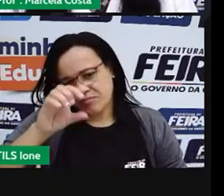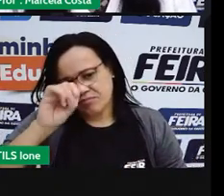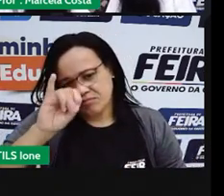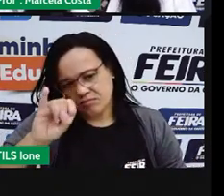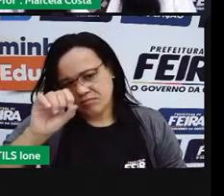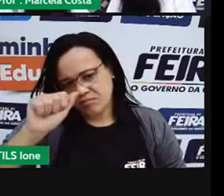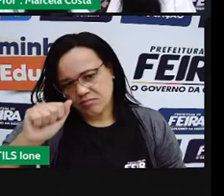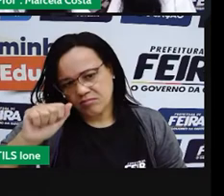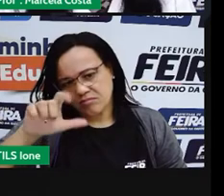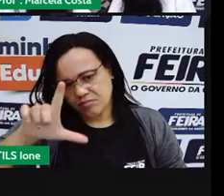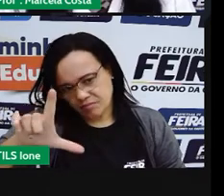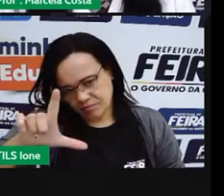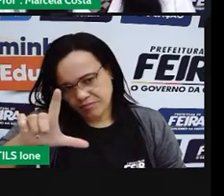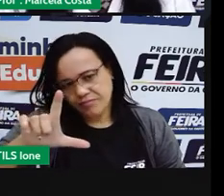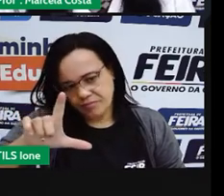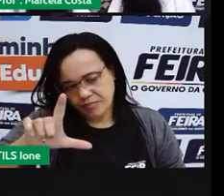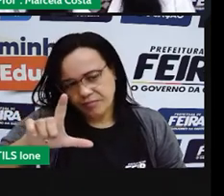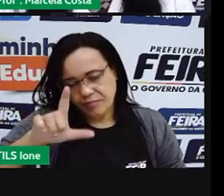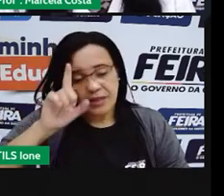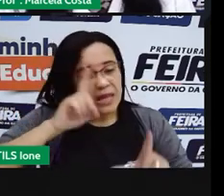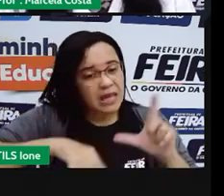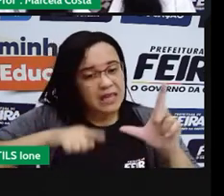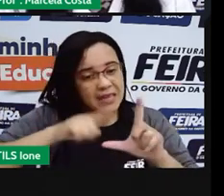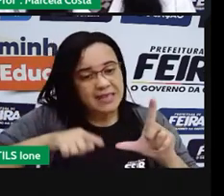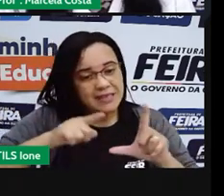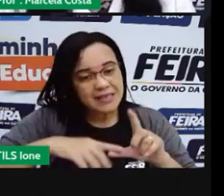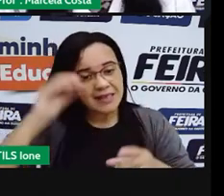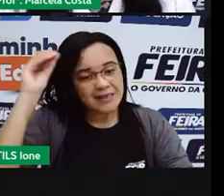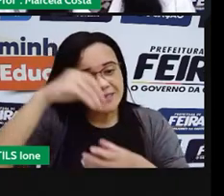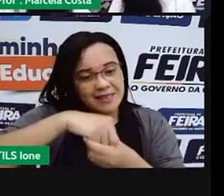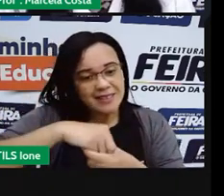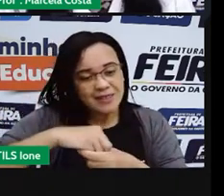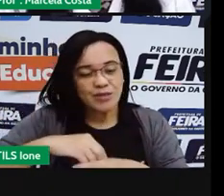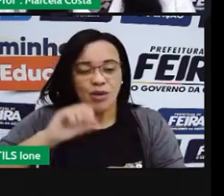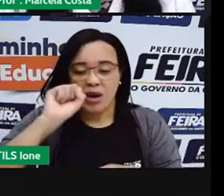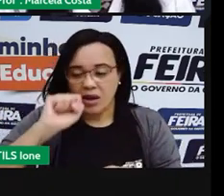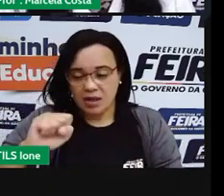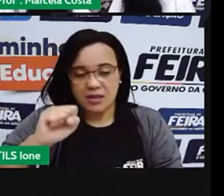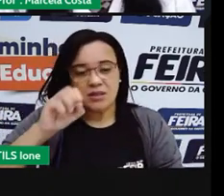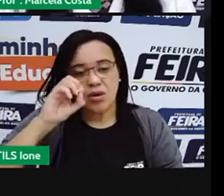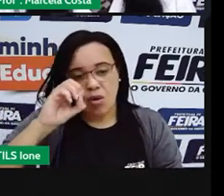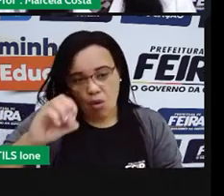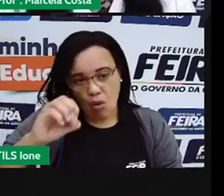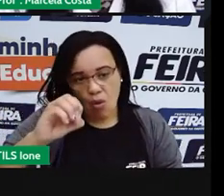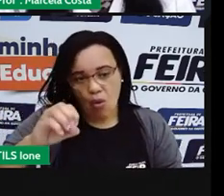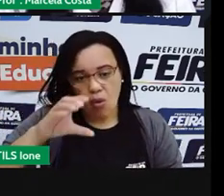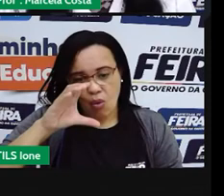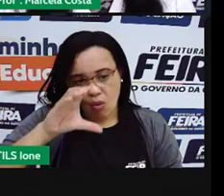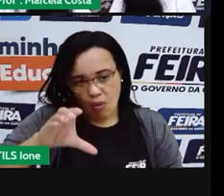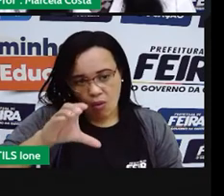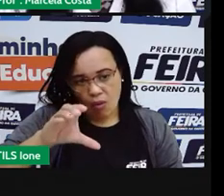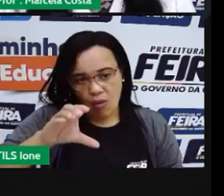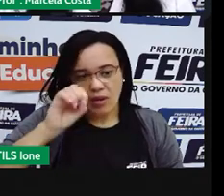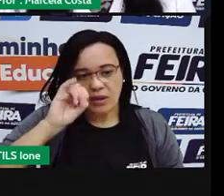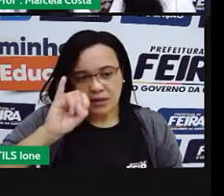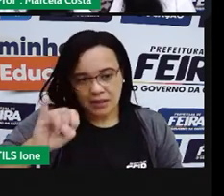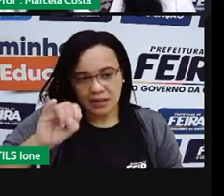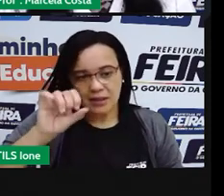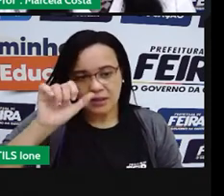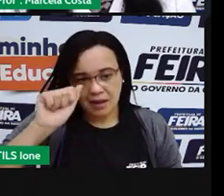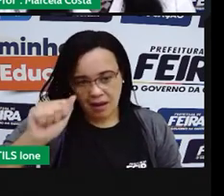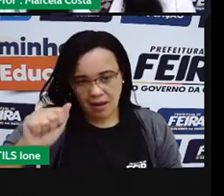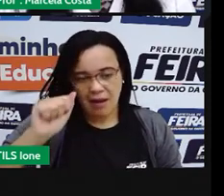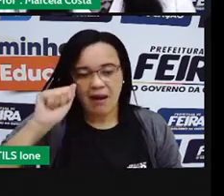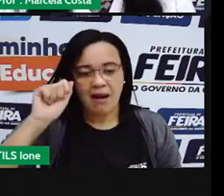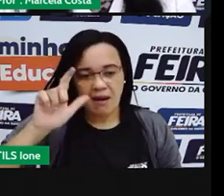Vamos ver as letras que tem na palavra. A, S, O, C, I,